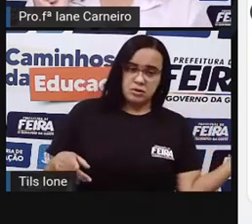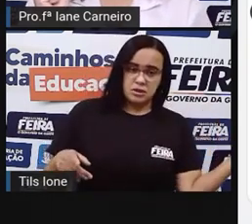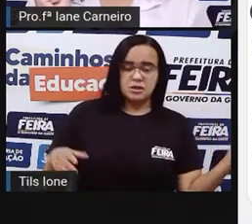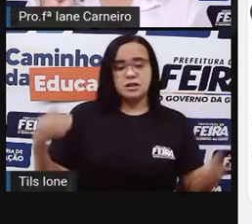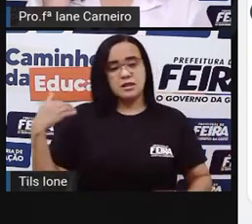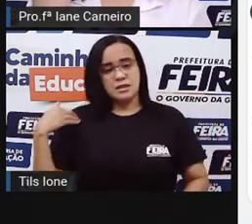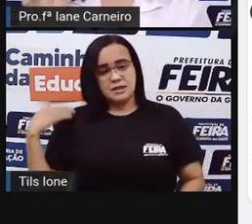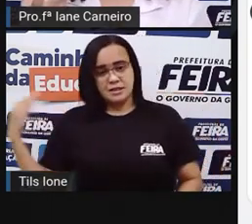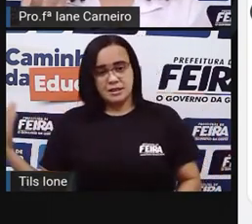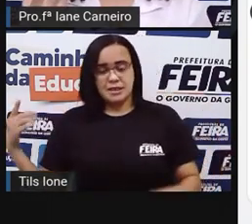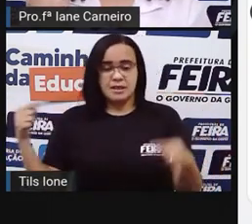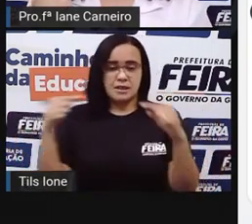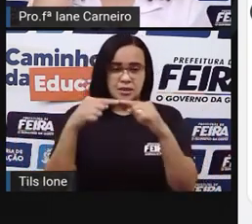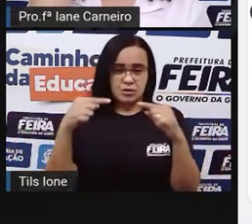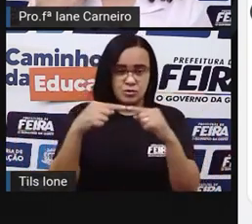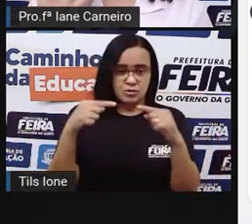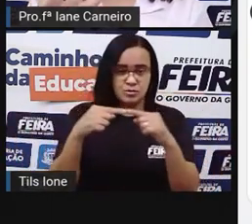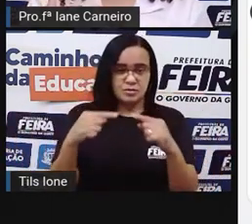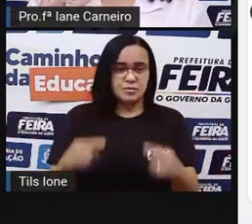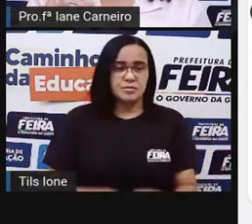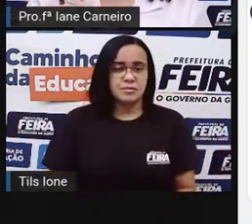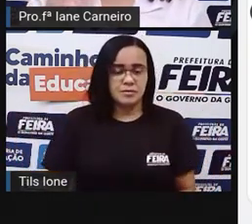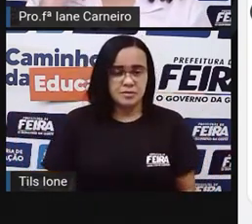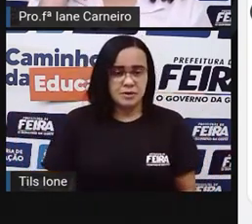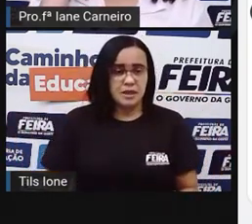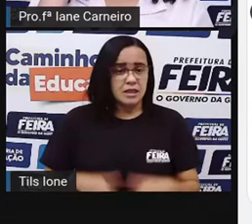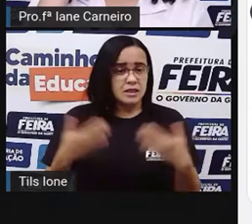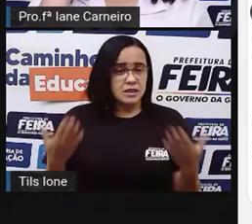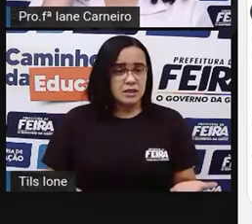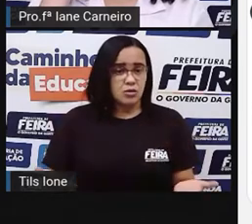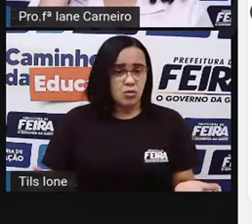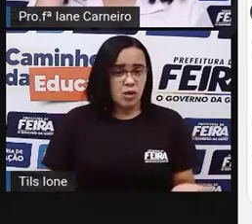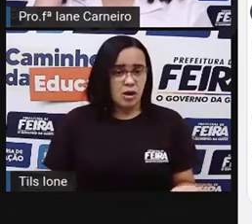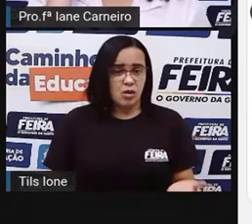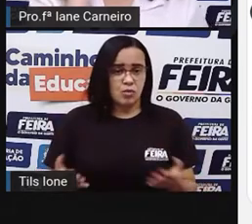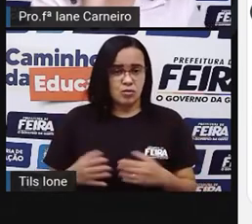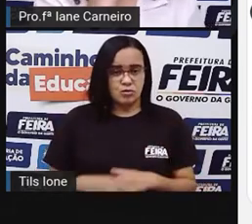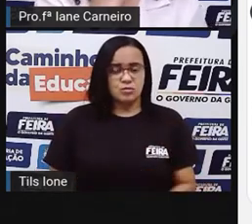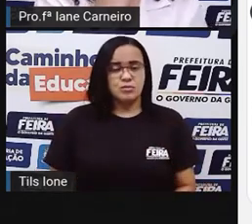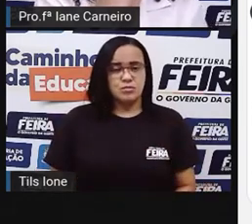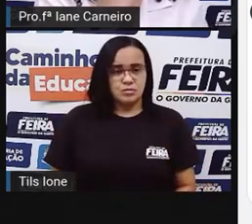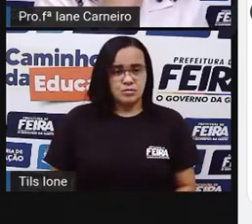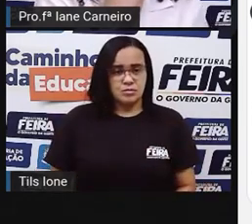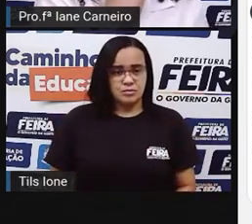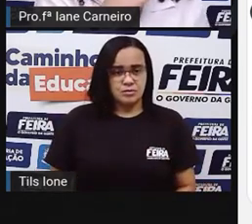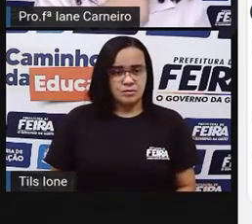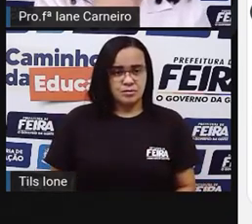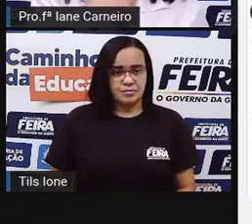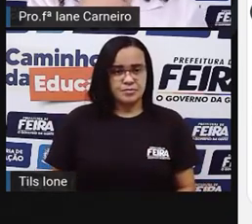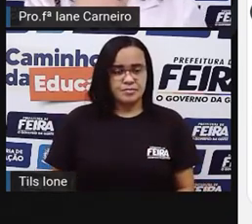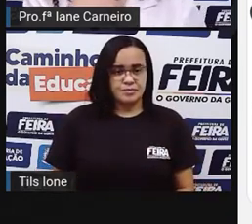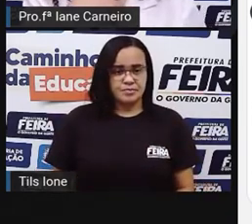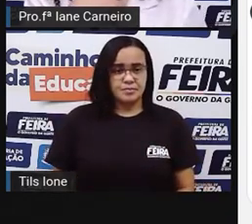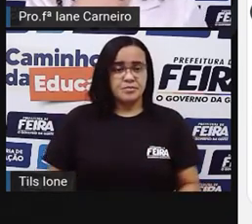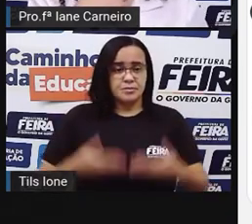se você quiser saber qual é a sua mão direita, você pode ficar aí, ó, de frente para a